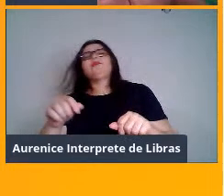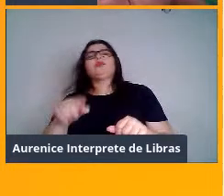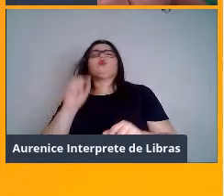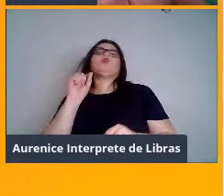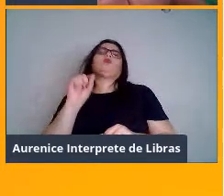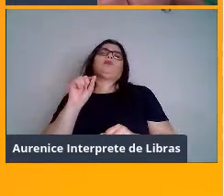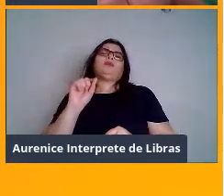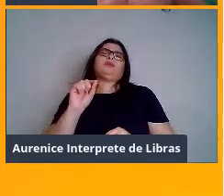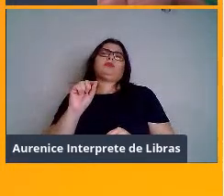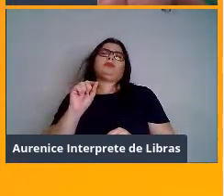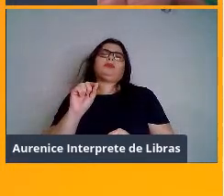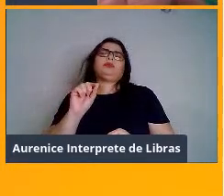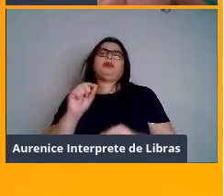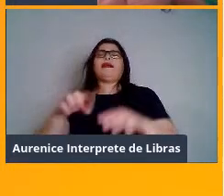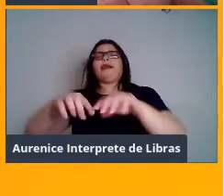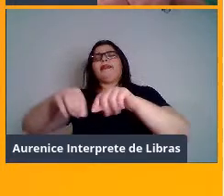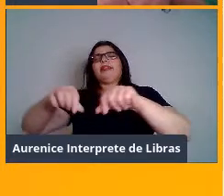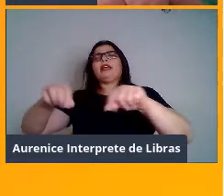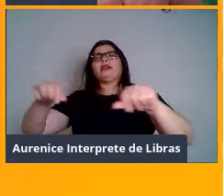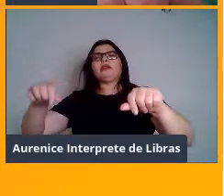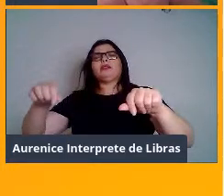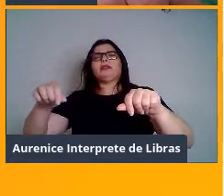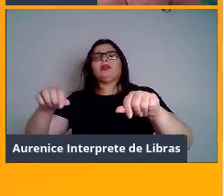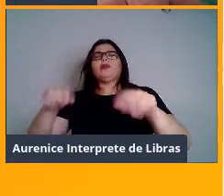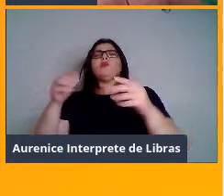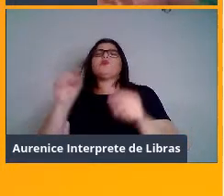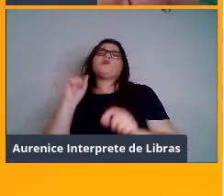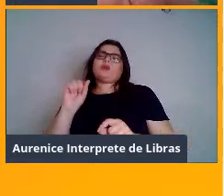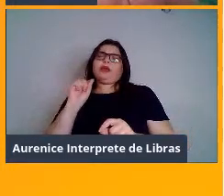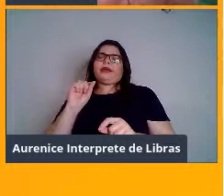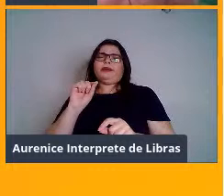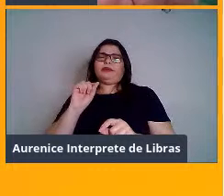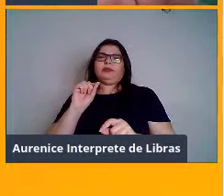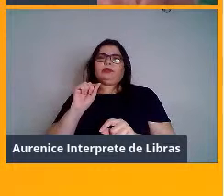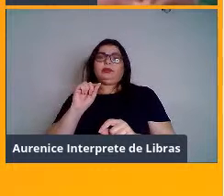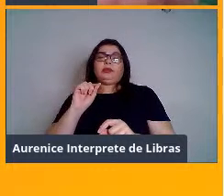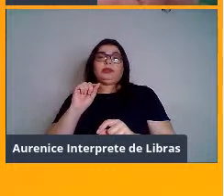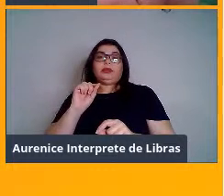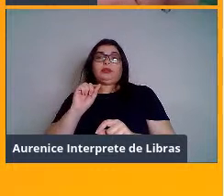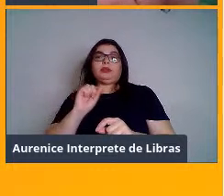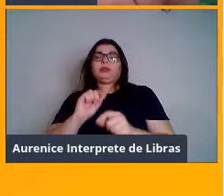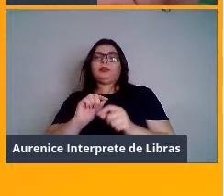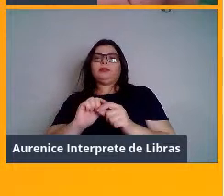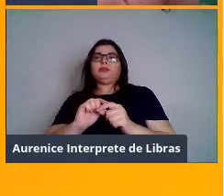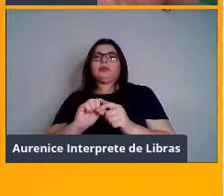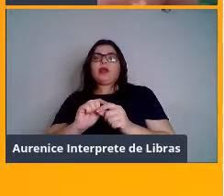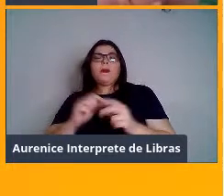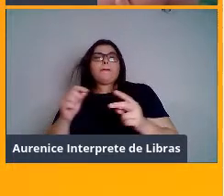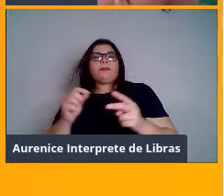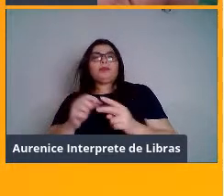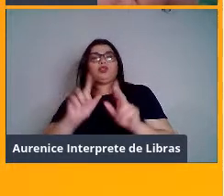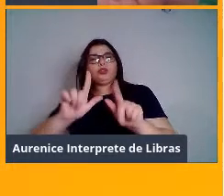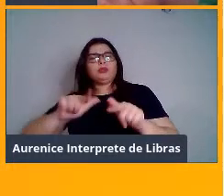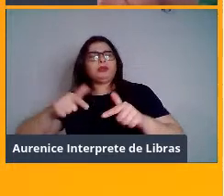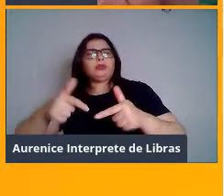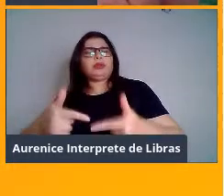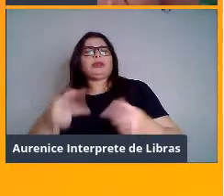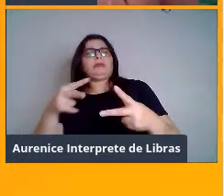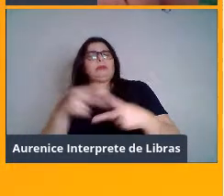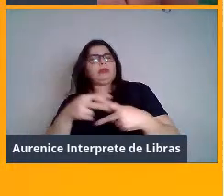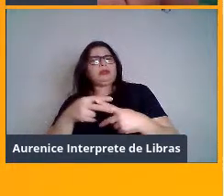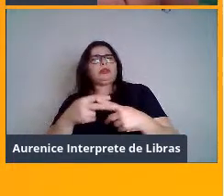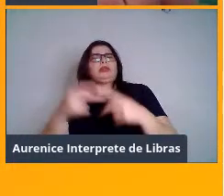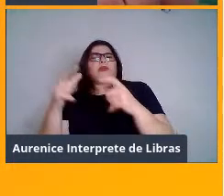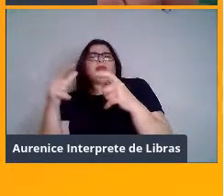território, né? Territorialidade é defender uma parte da sua área de vida. Às vezes é uma grande parte, às vezes é uma